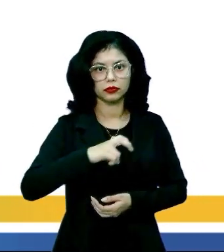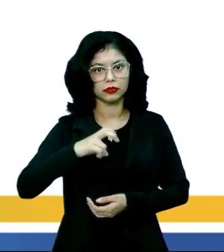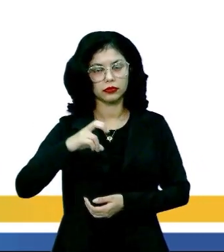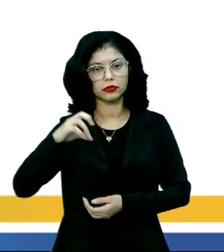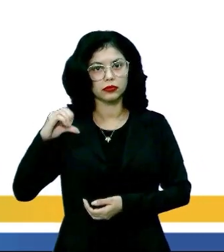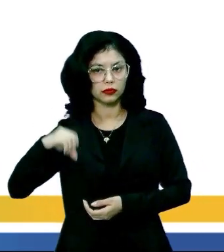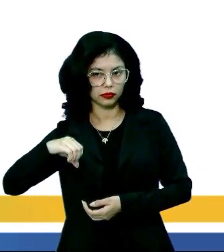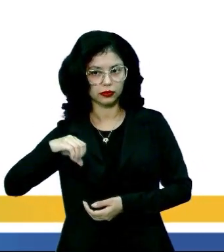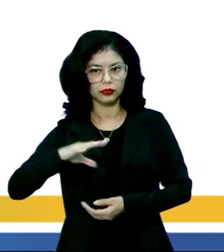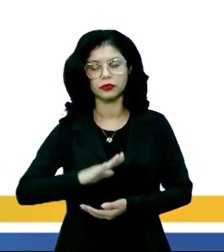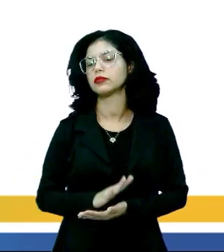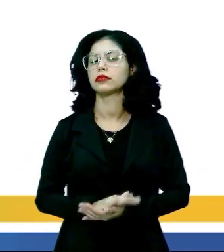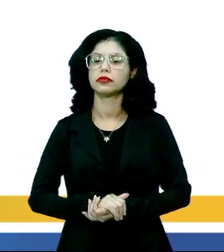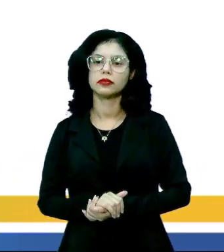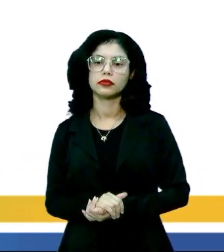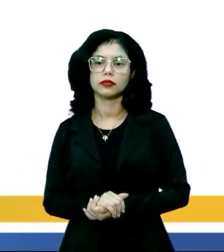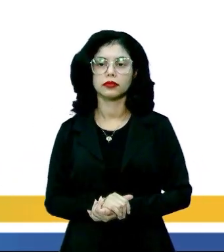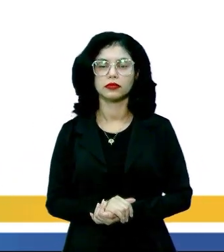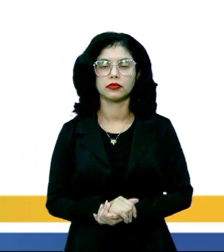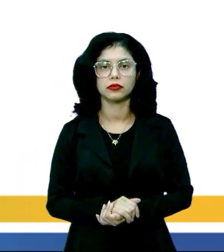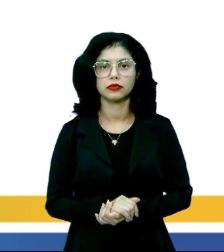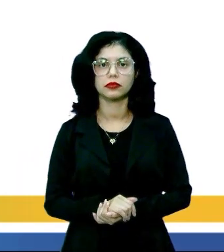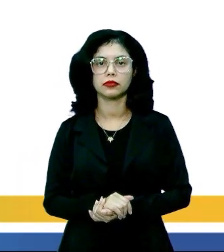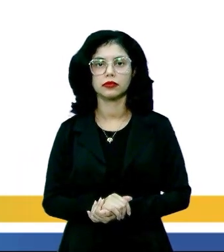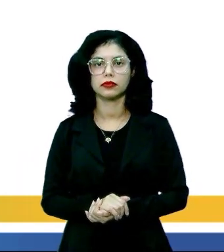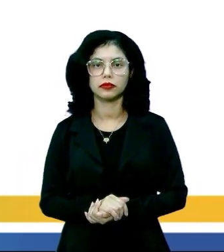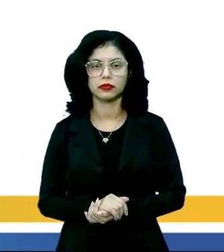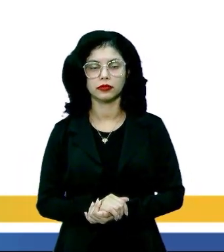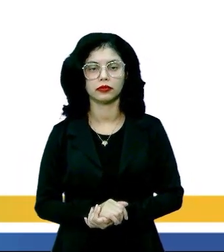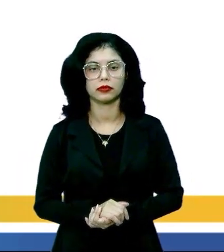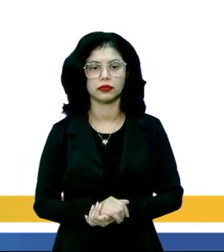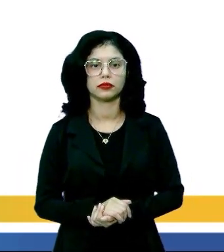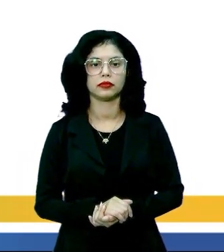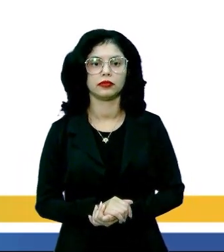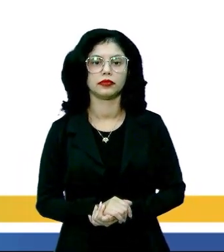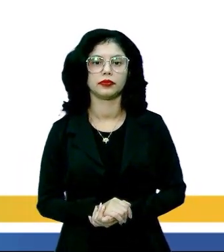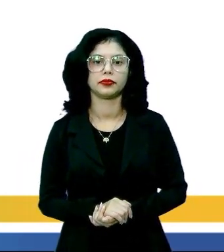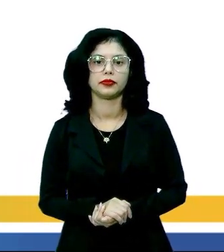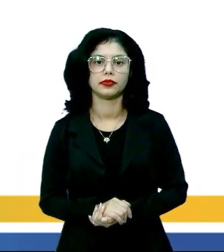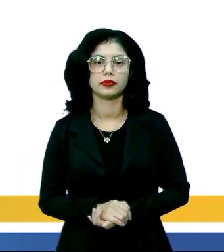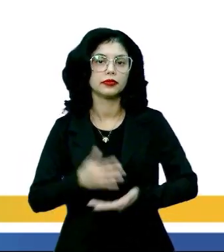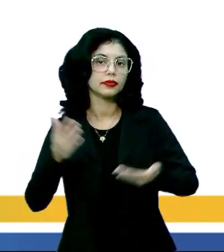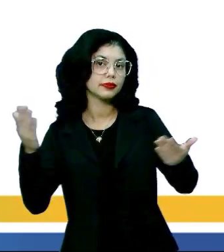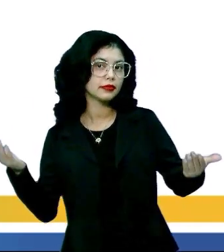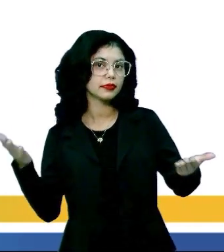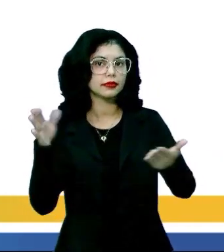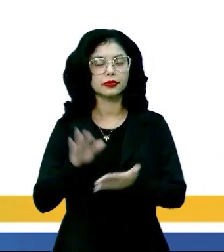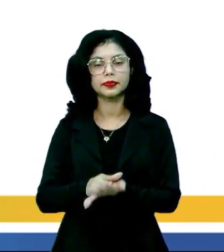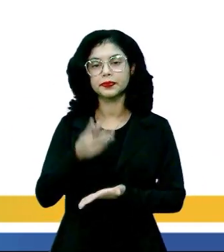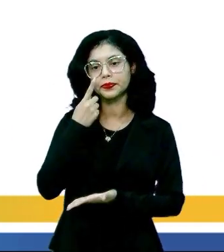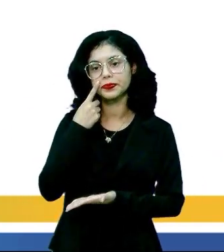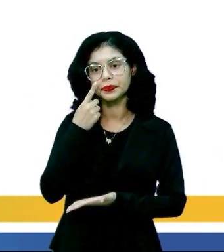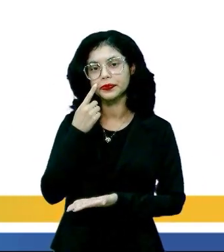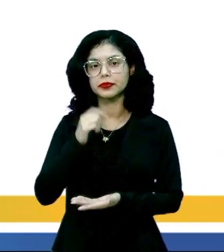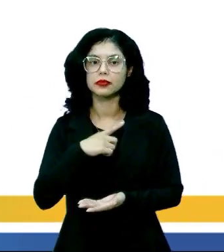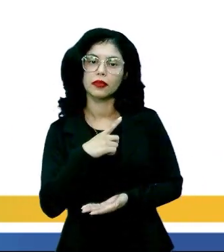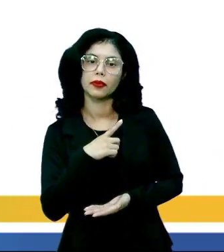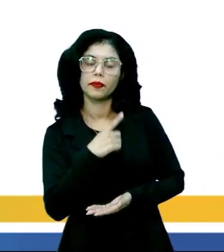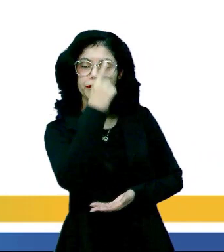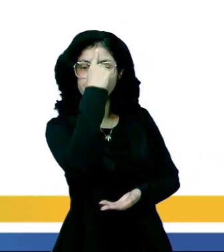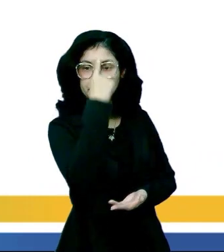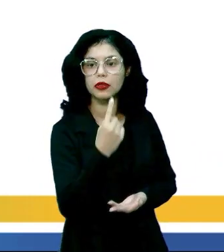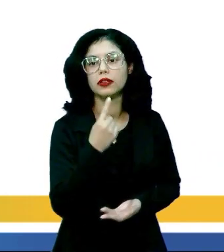158 com continuidade na página 159. E, de cara, nós temos